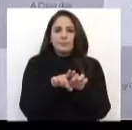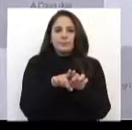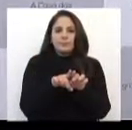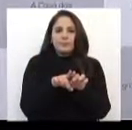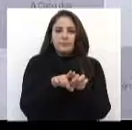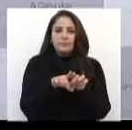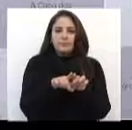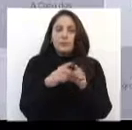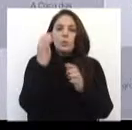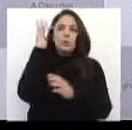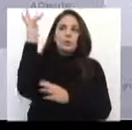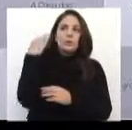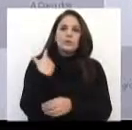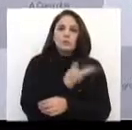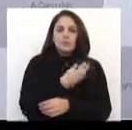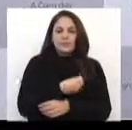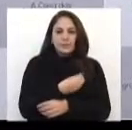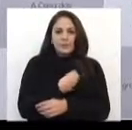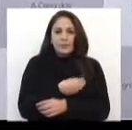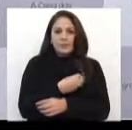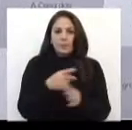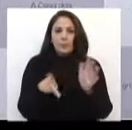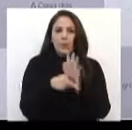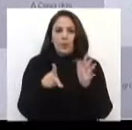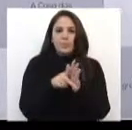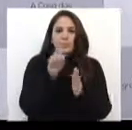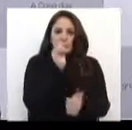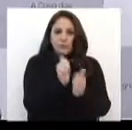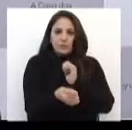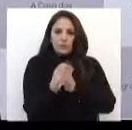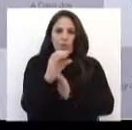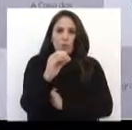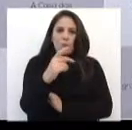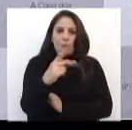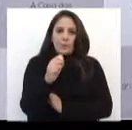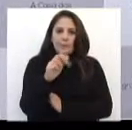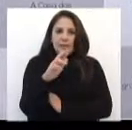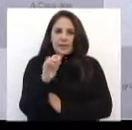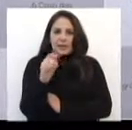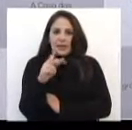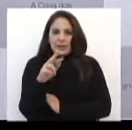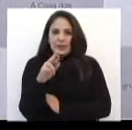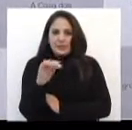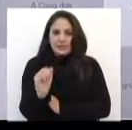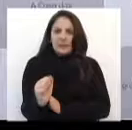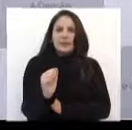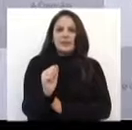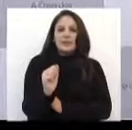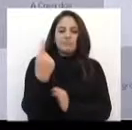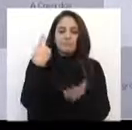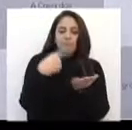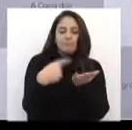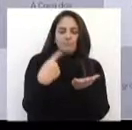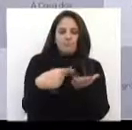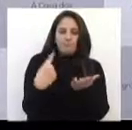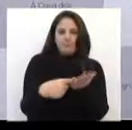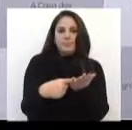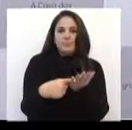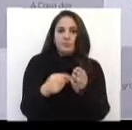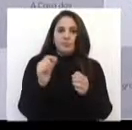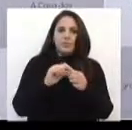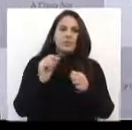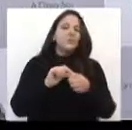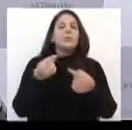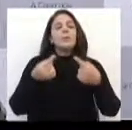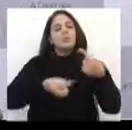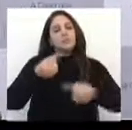sonhos da nossa vida. Um era o complexo esportivo, o bairro da Vila Operária, que o prefeito Luciano Azevedo se comprometeu que vai fazer o novo Delmar de Citônia lá na